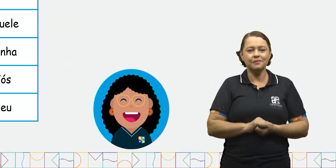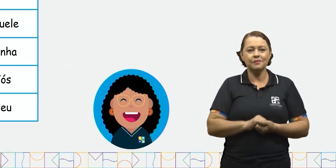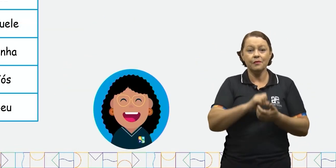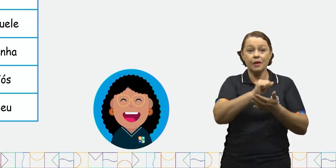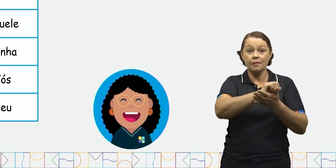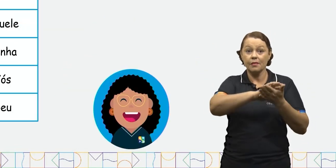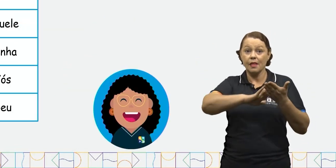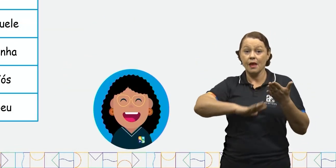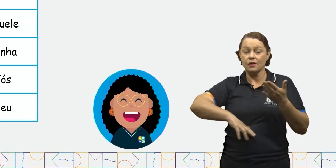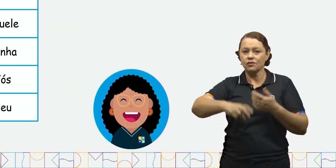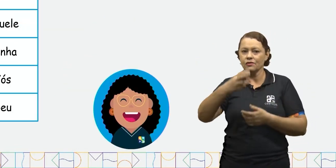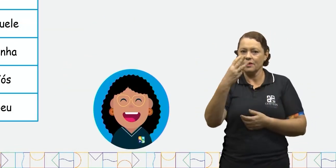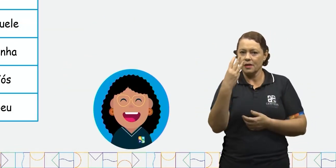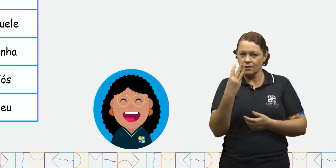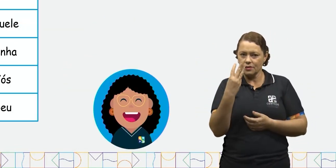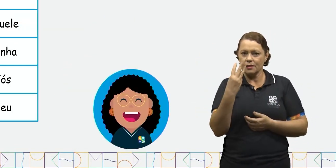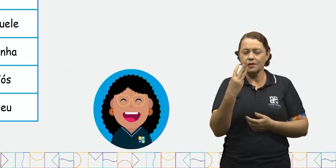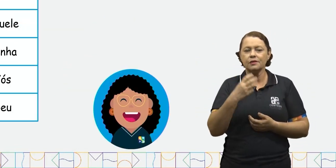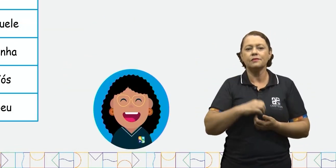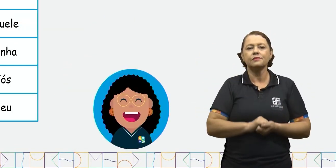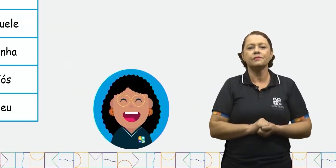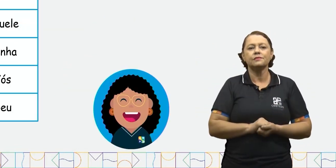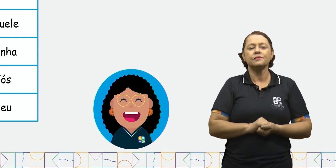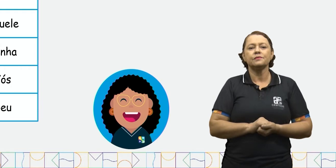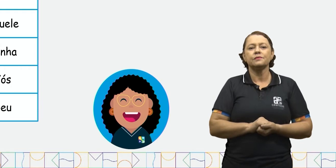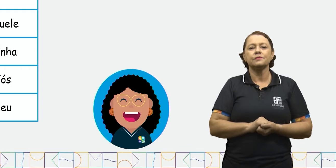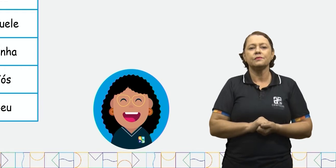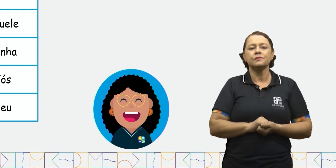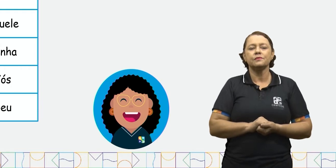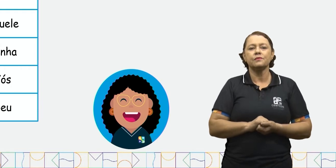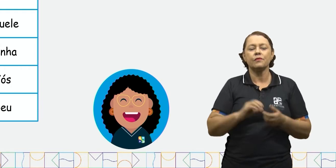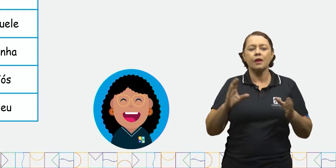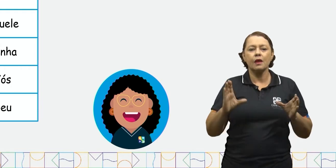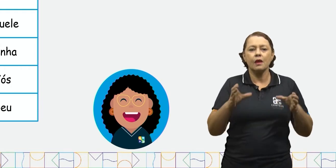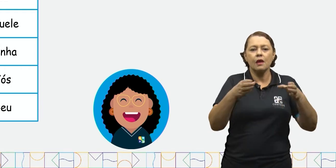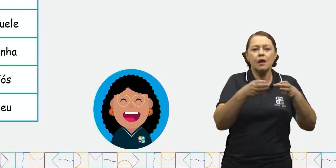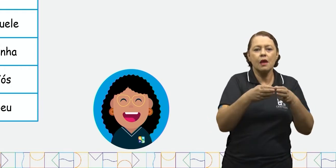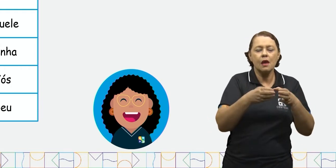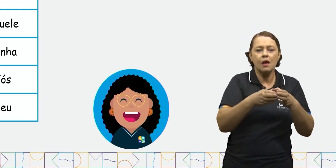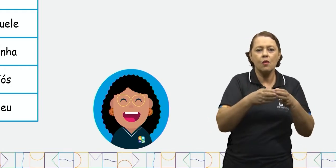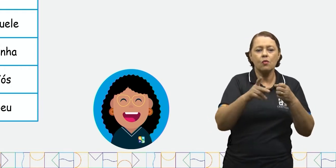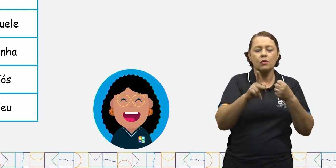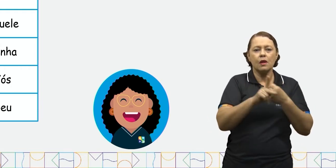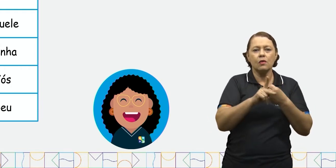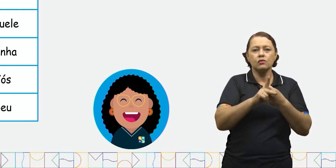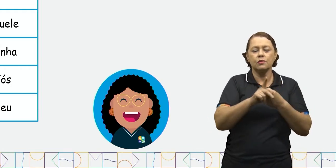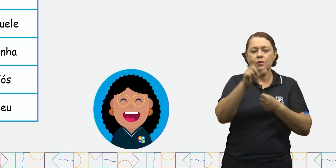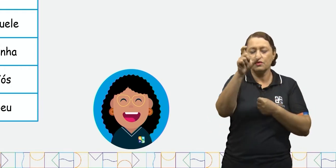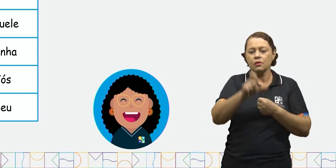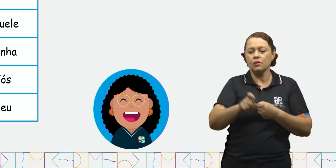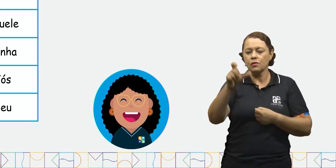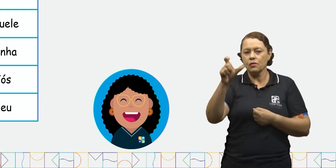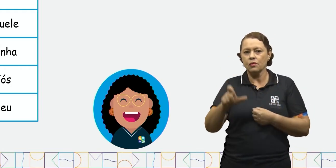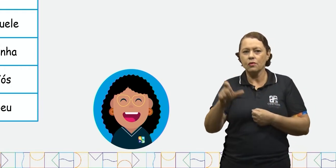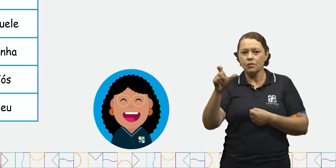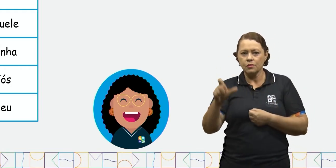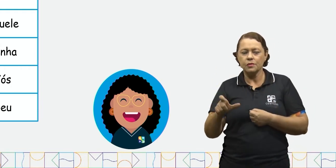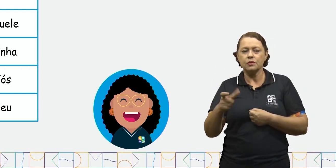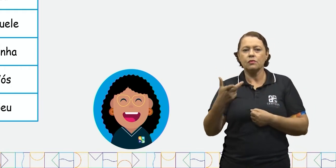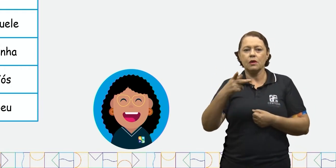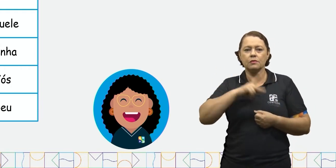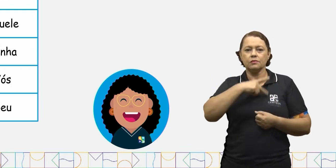Atividade número 3. Classifique os pronomes abaixo em pessoal, possessivo ou